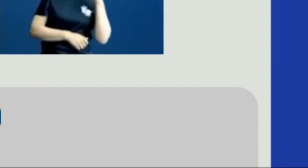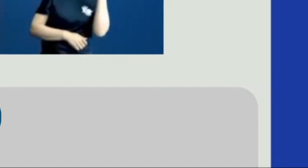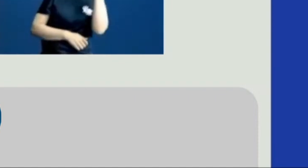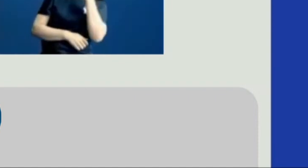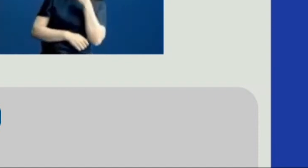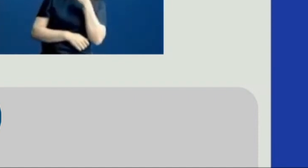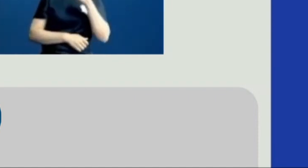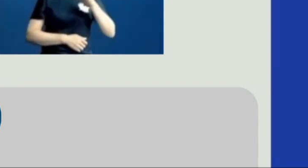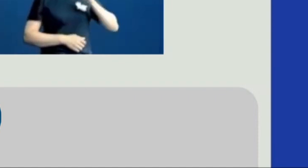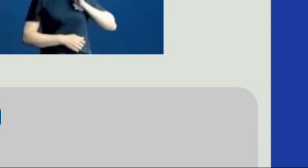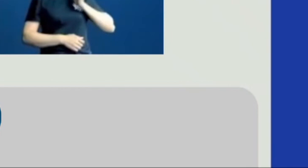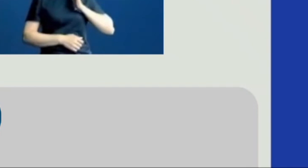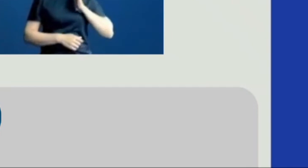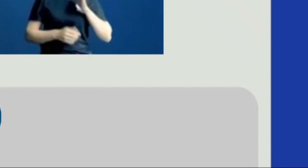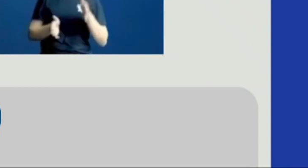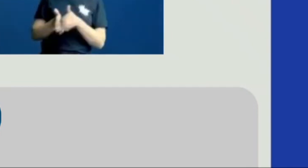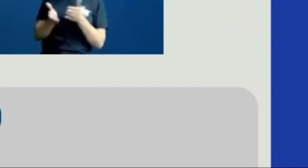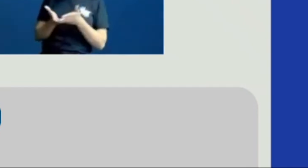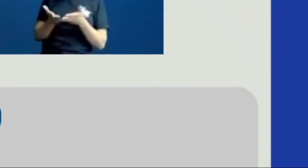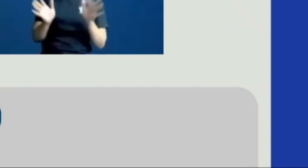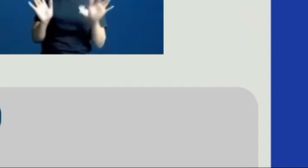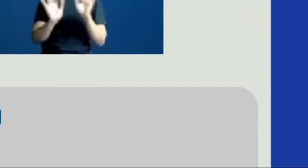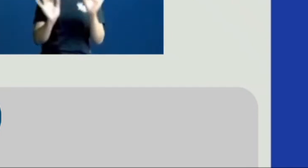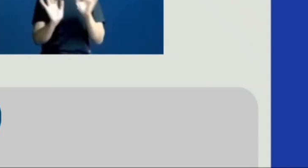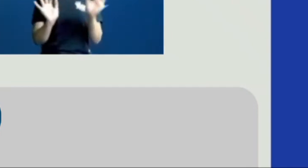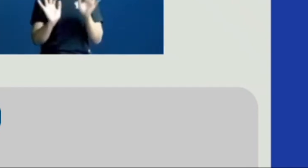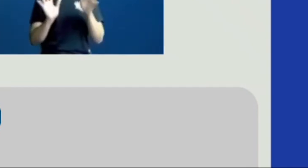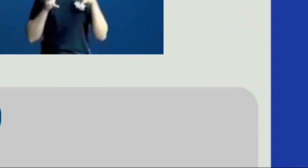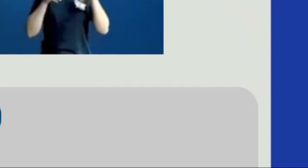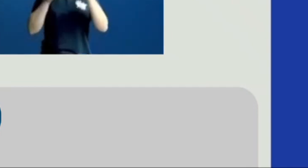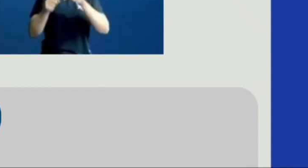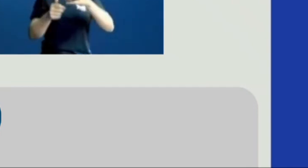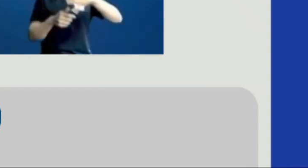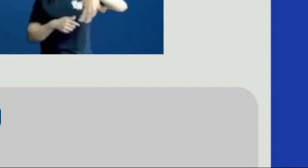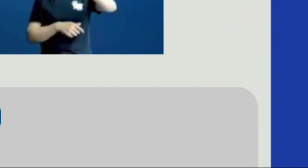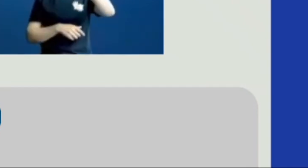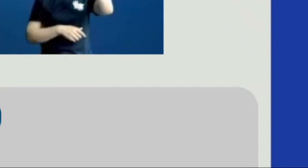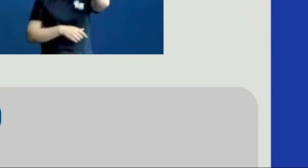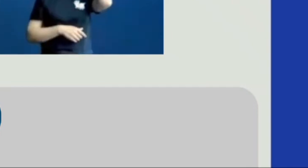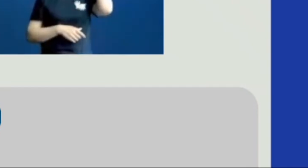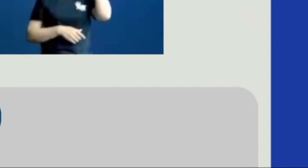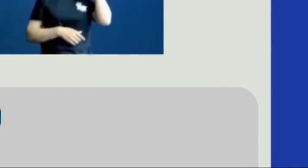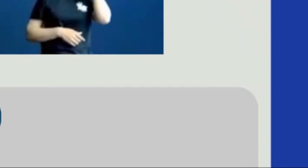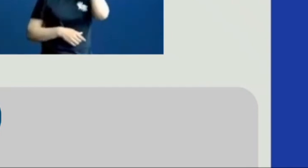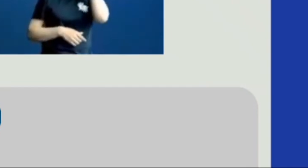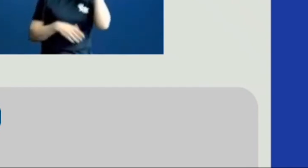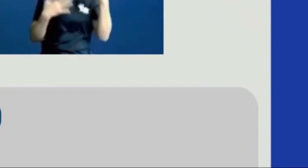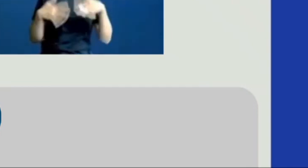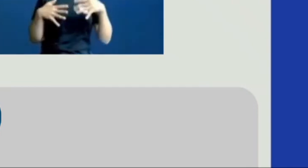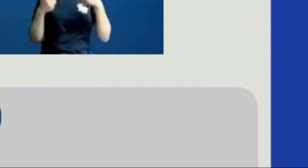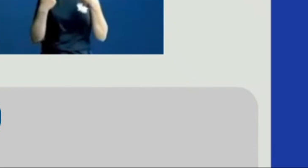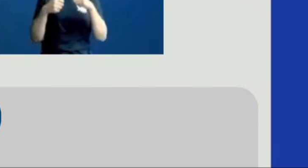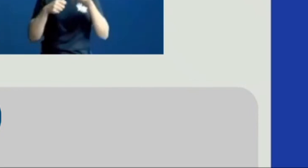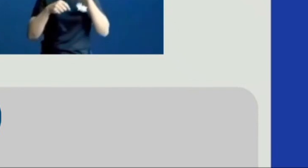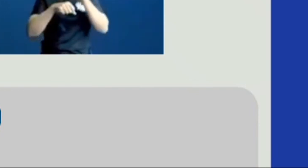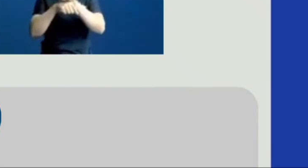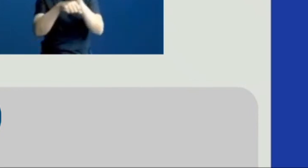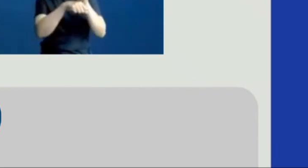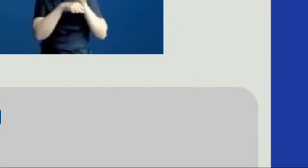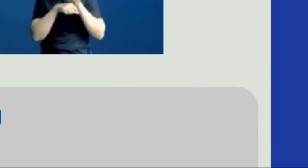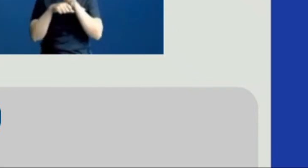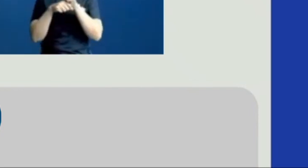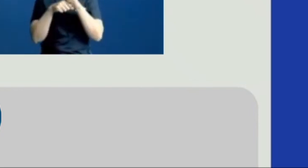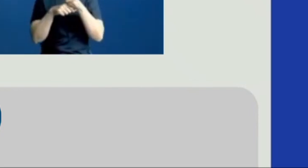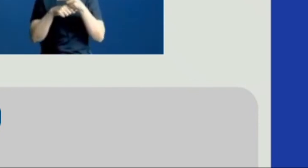Ele não olha a raça se é feio ou bonito se é rico ou se é pobre todo mundo corre perigo.